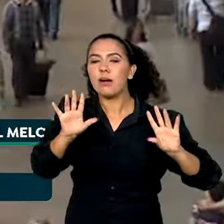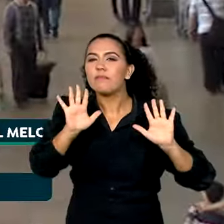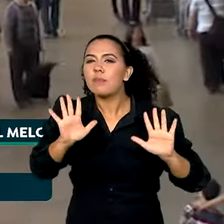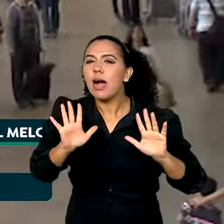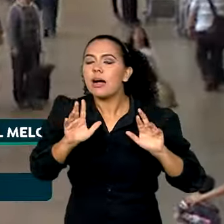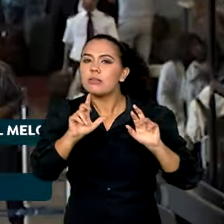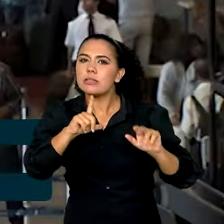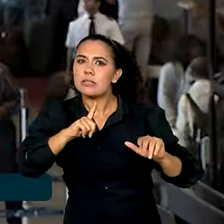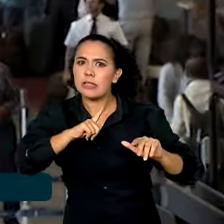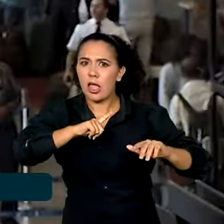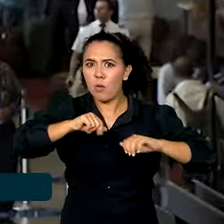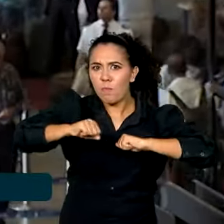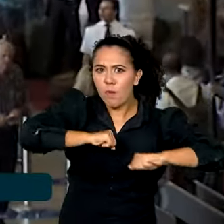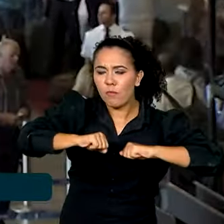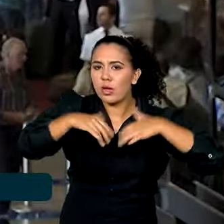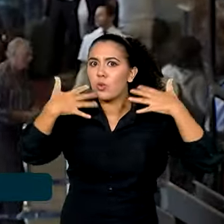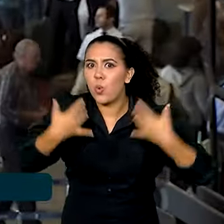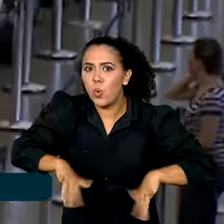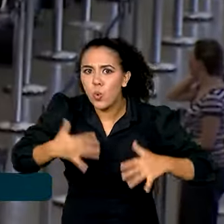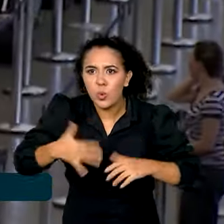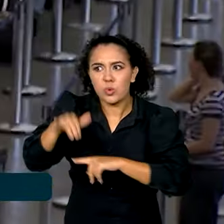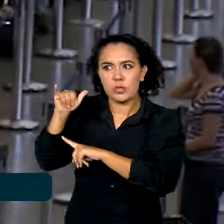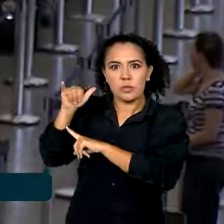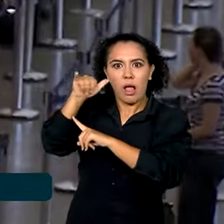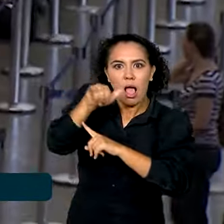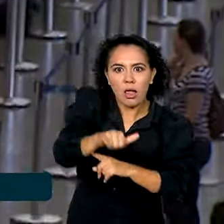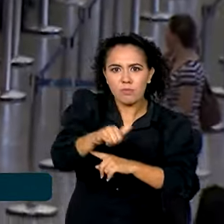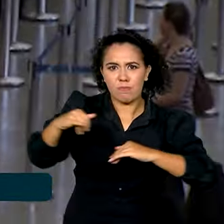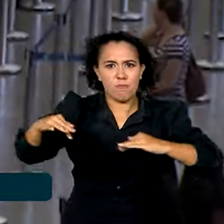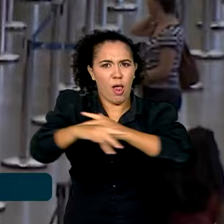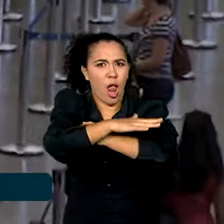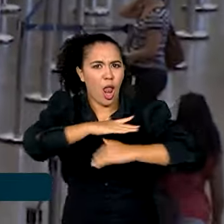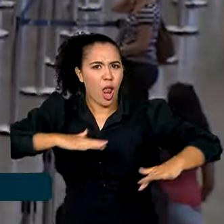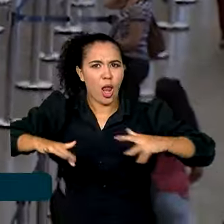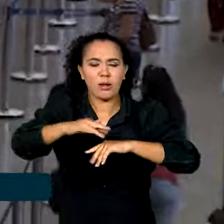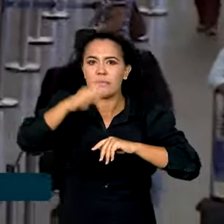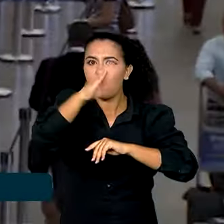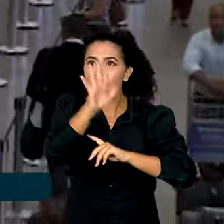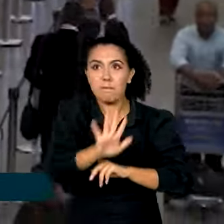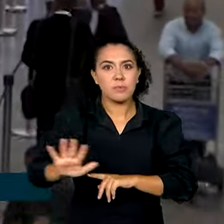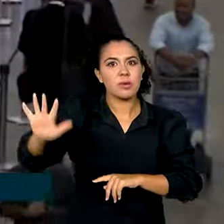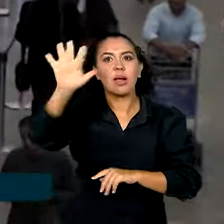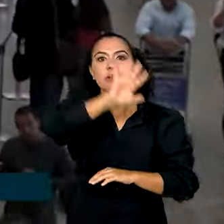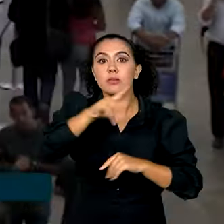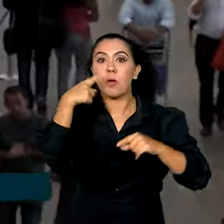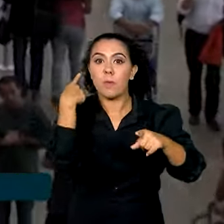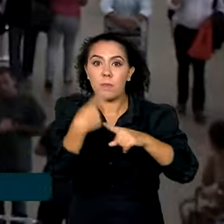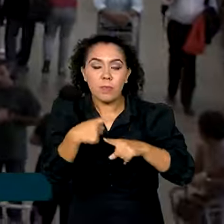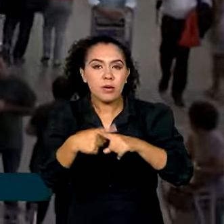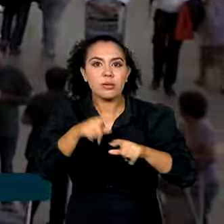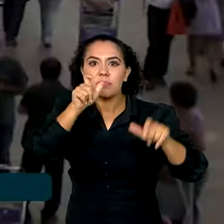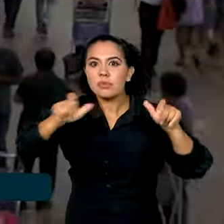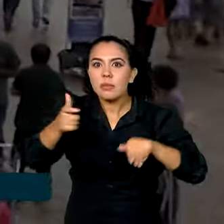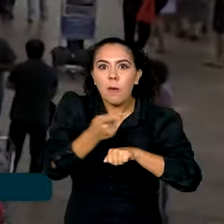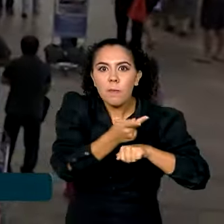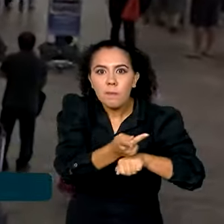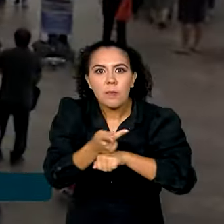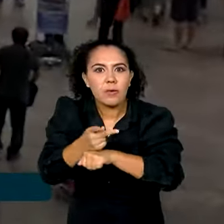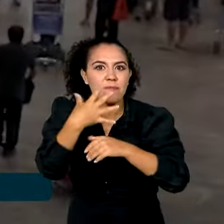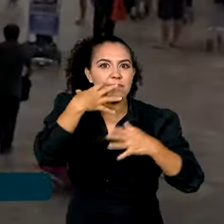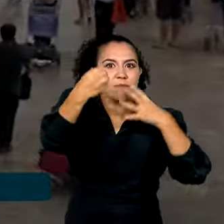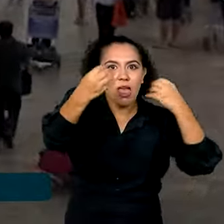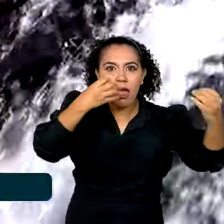é de movimento intenso nos aeroportos de todo o país. Isso porque a busca por pacotes de viagem para o